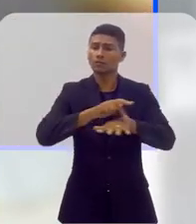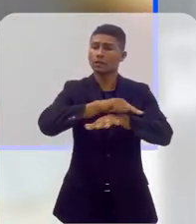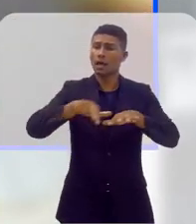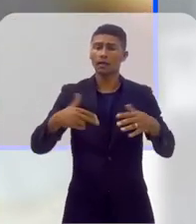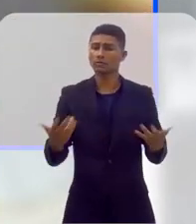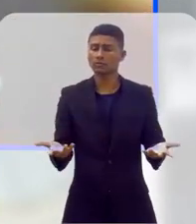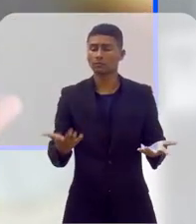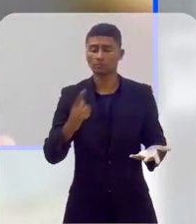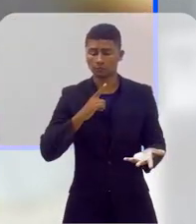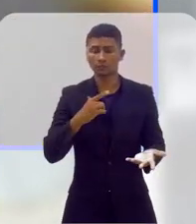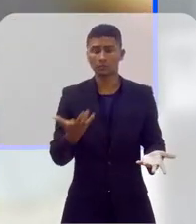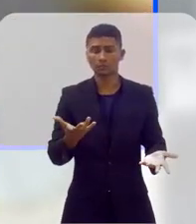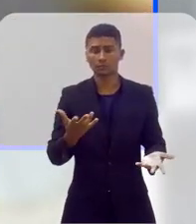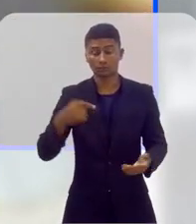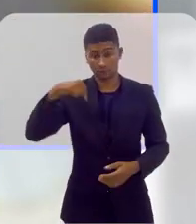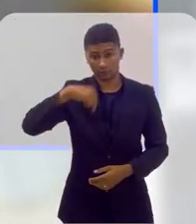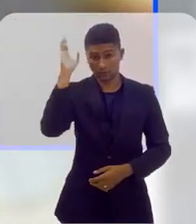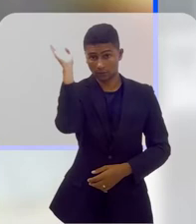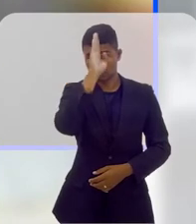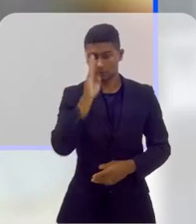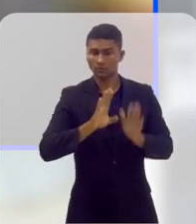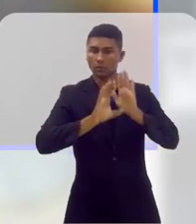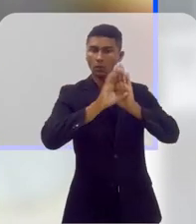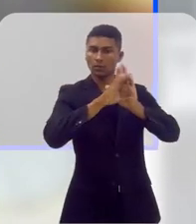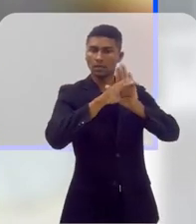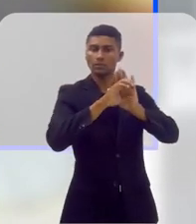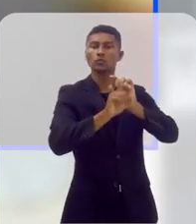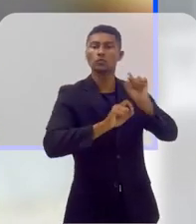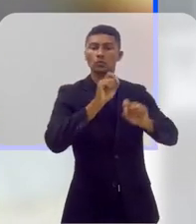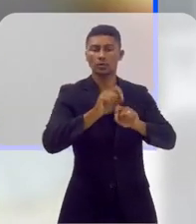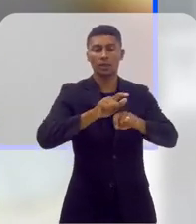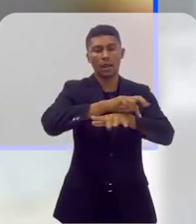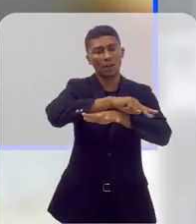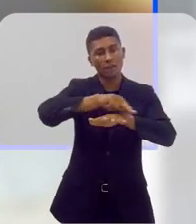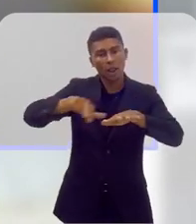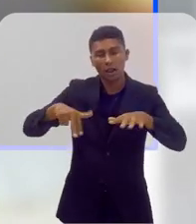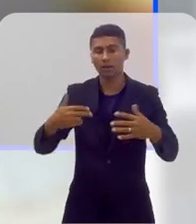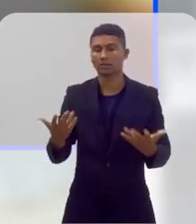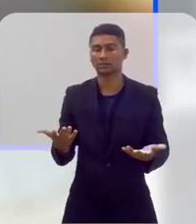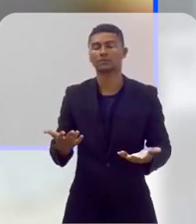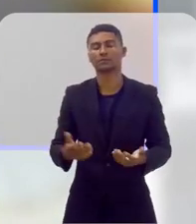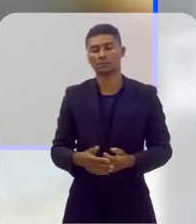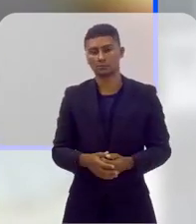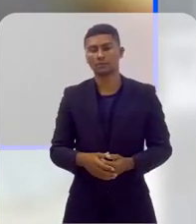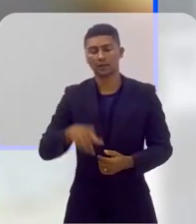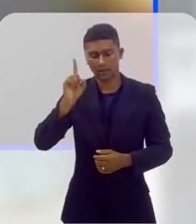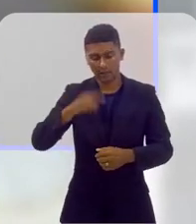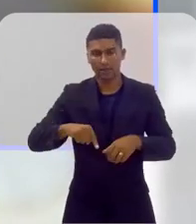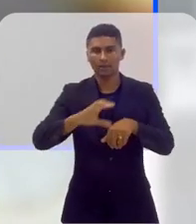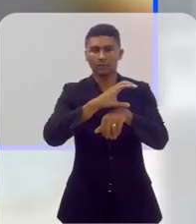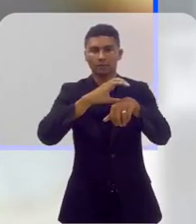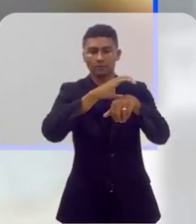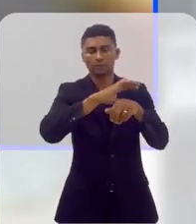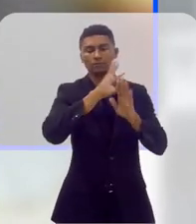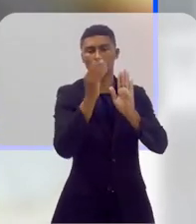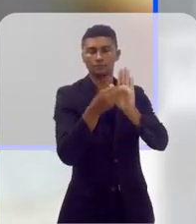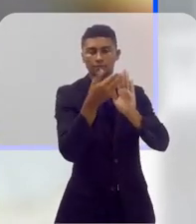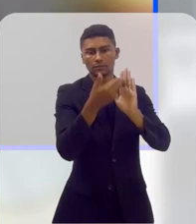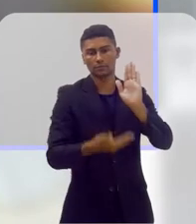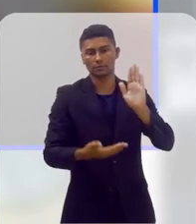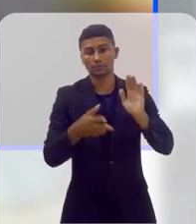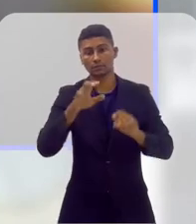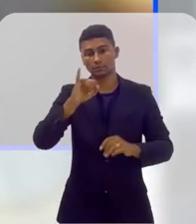Brasil tem na sua Constituição a ideia da pluralidade. Ele precisa levar a sério porque isso é um parâmetro, é um princípio constitucional. Então,